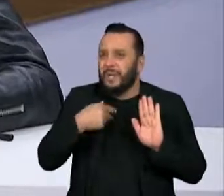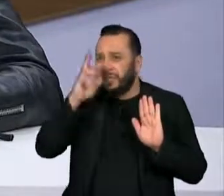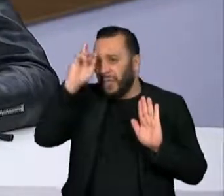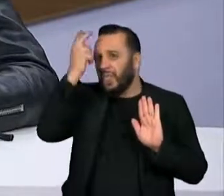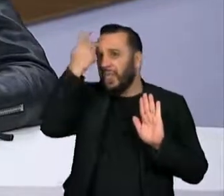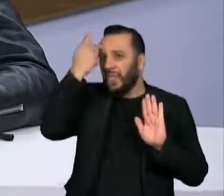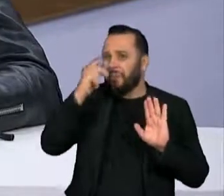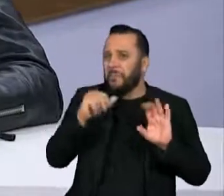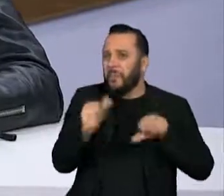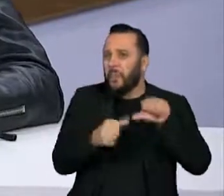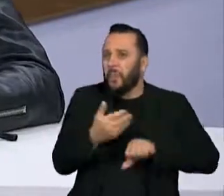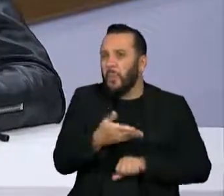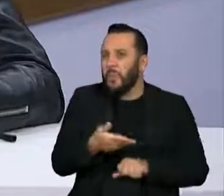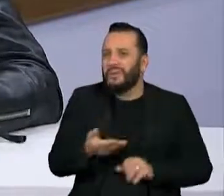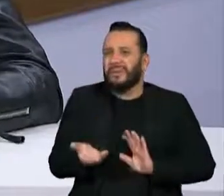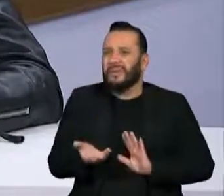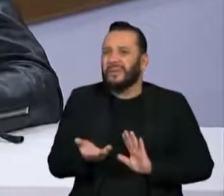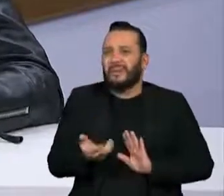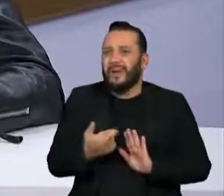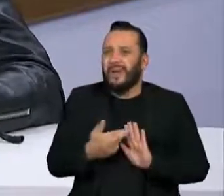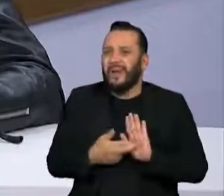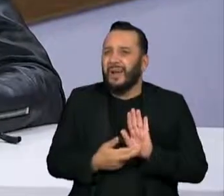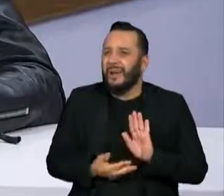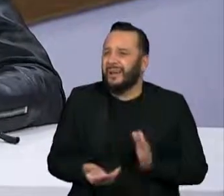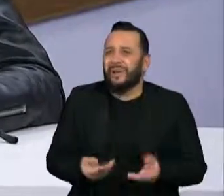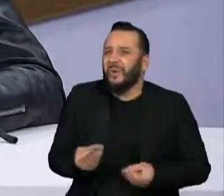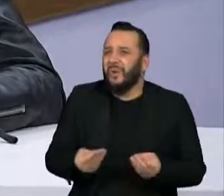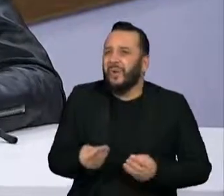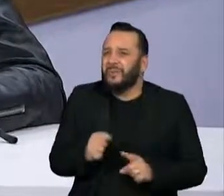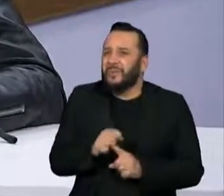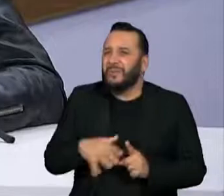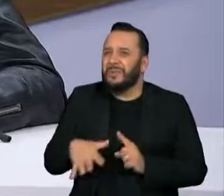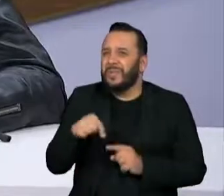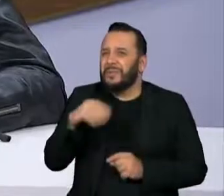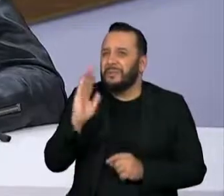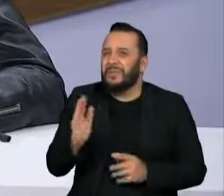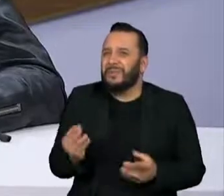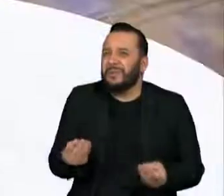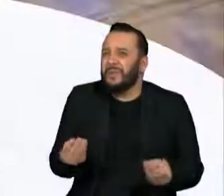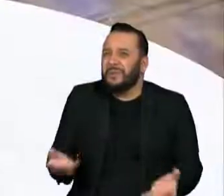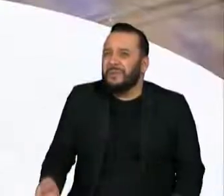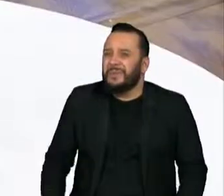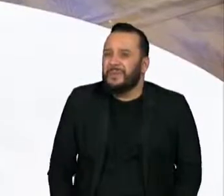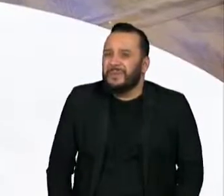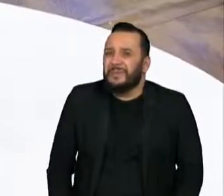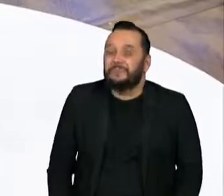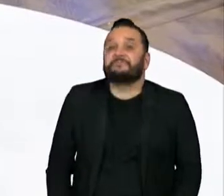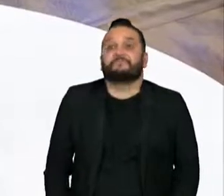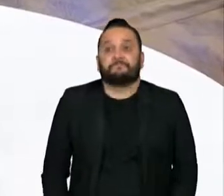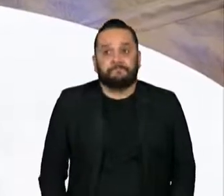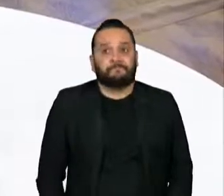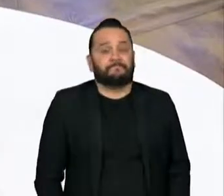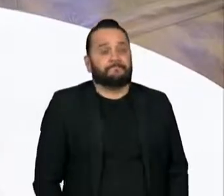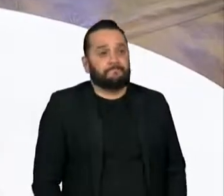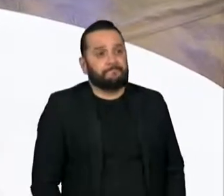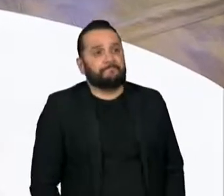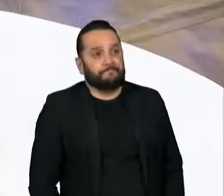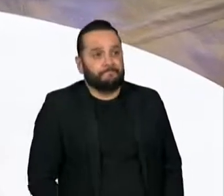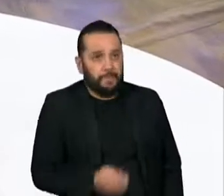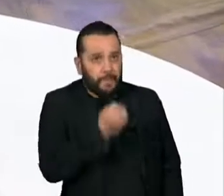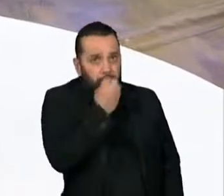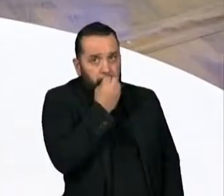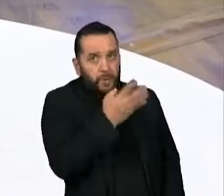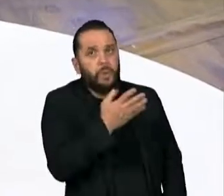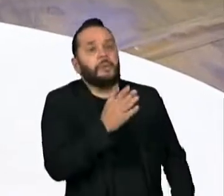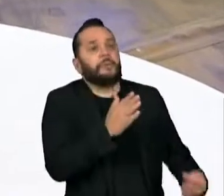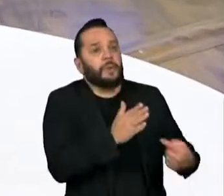retrocessos, diz o que de nós como sociedade? É uma excelente pergunta, Érica. Também